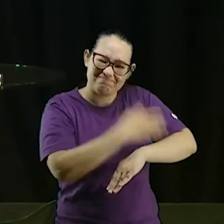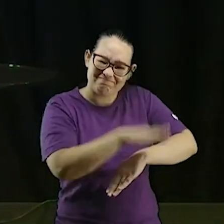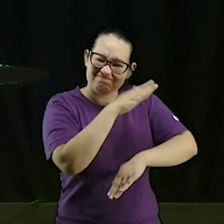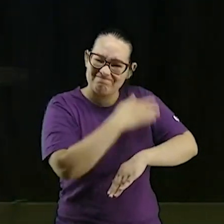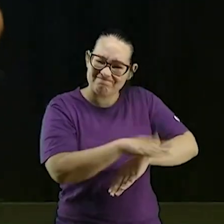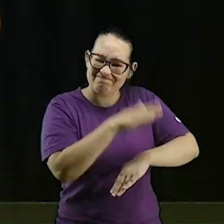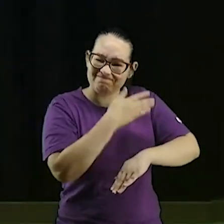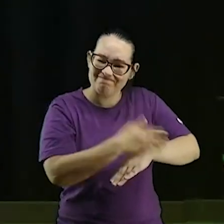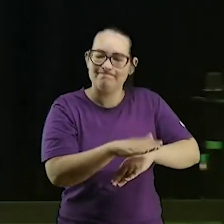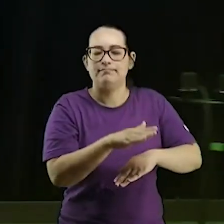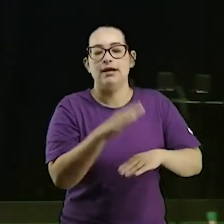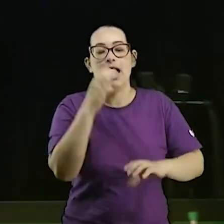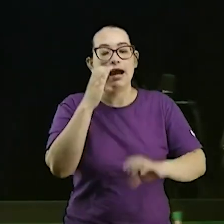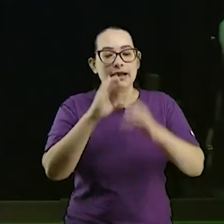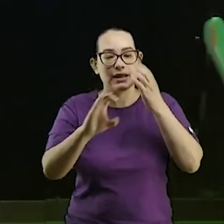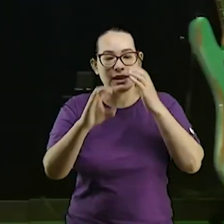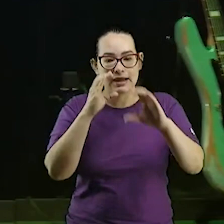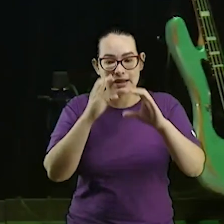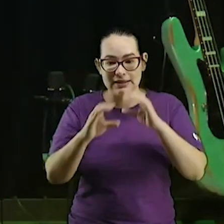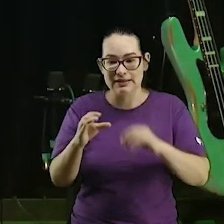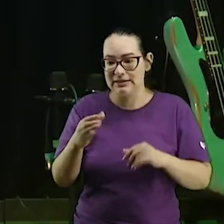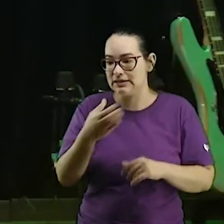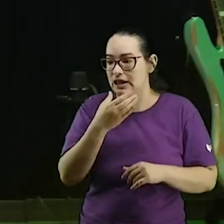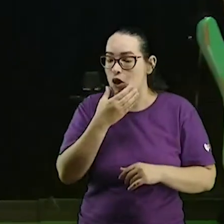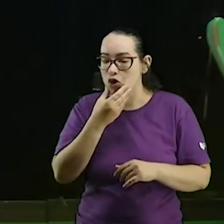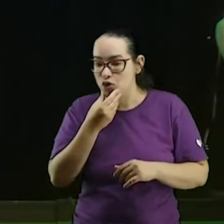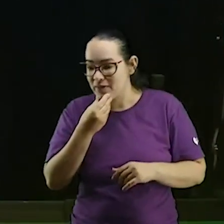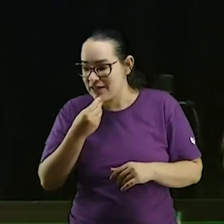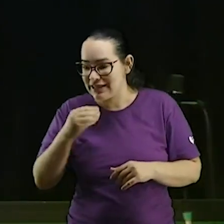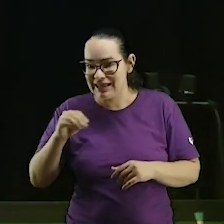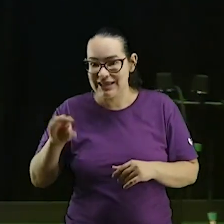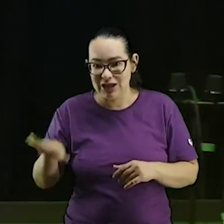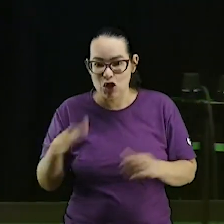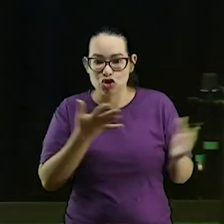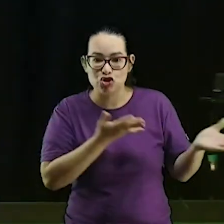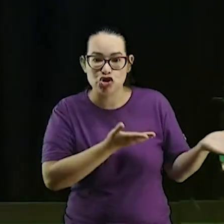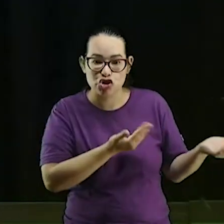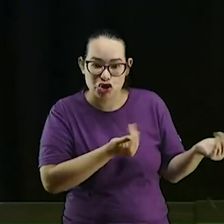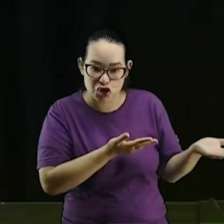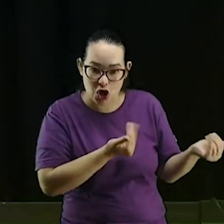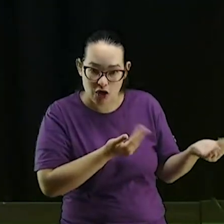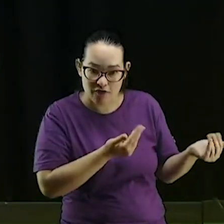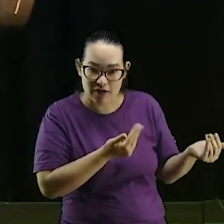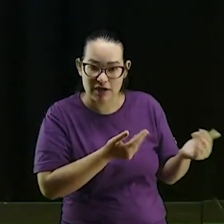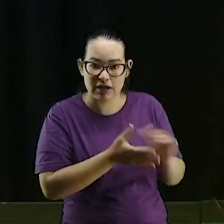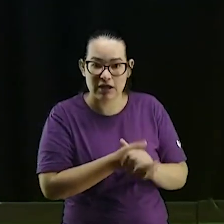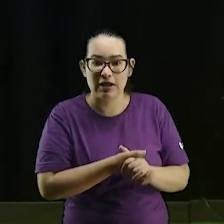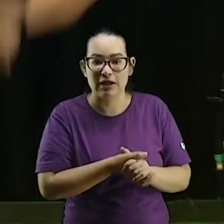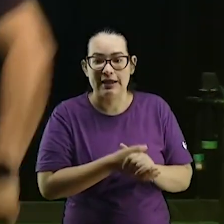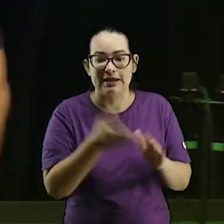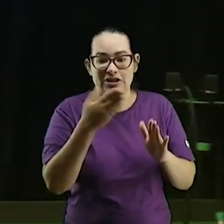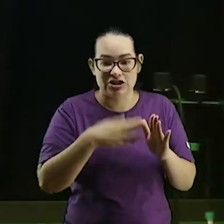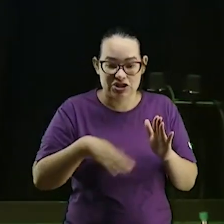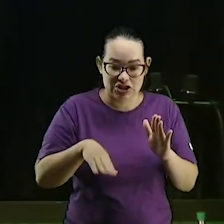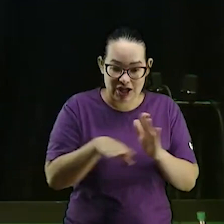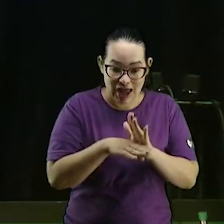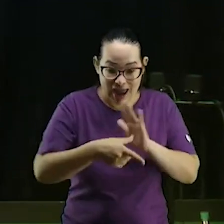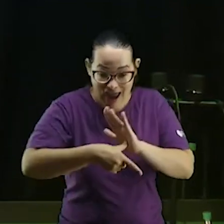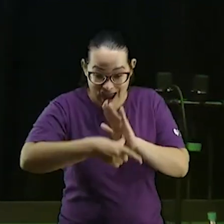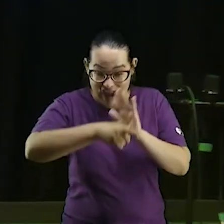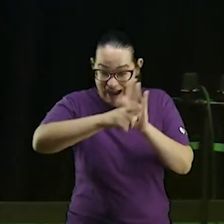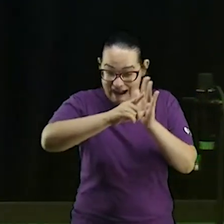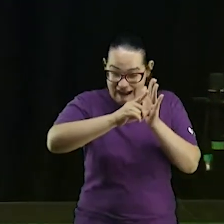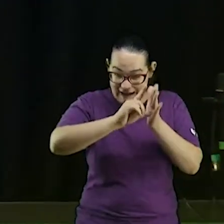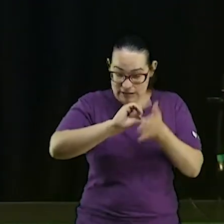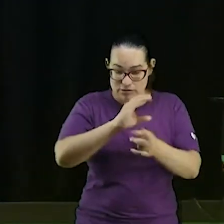quem canta aqui esses meninos jovens estavam ontem aqui chegaram duas horas antes do culto hoje